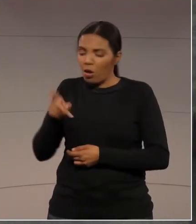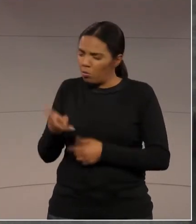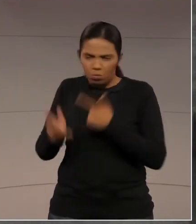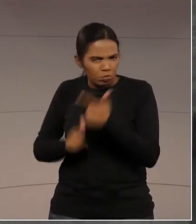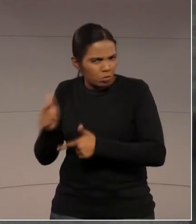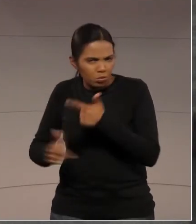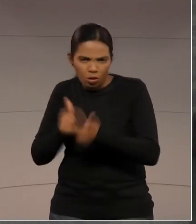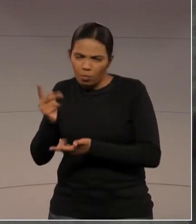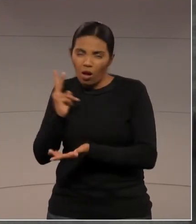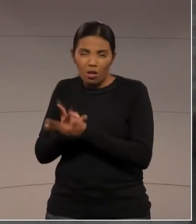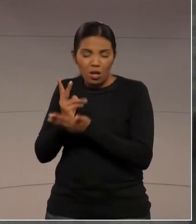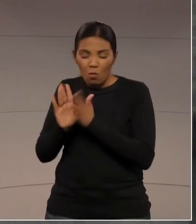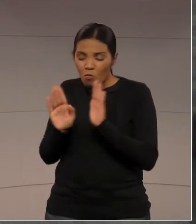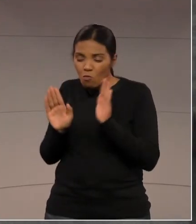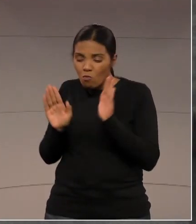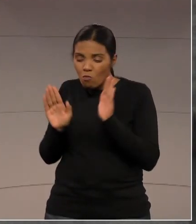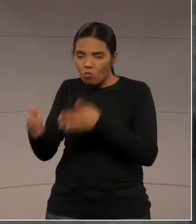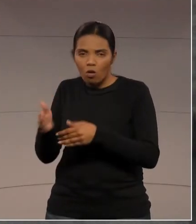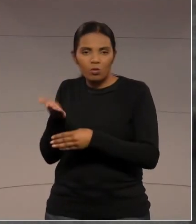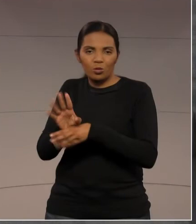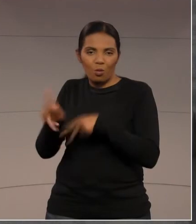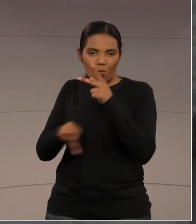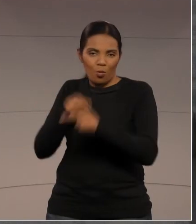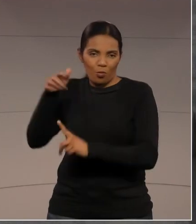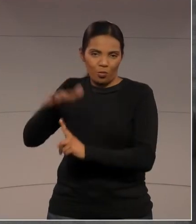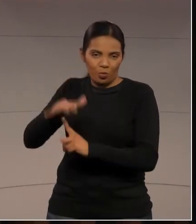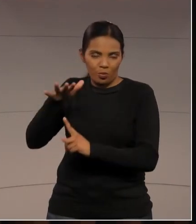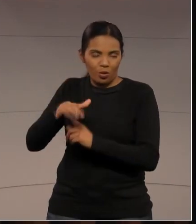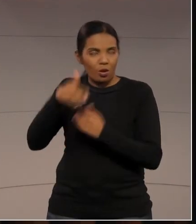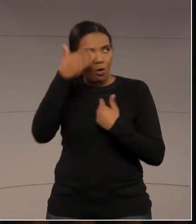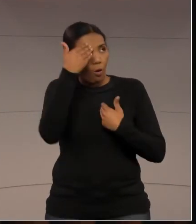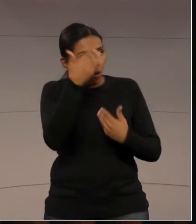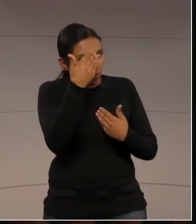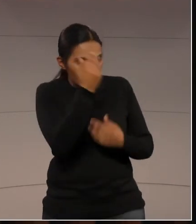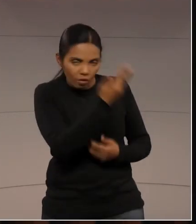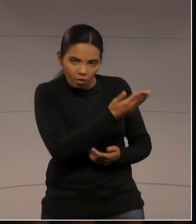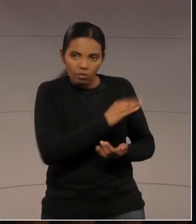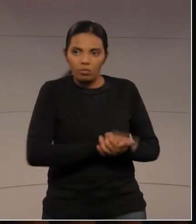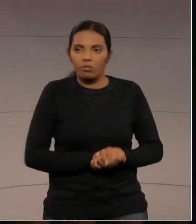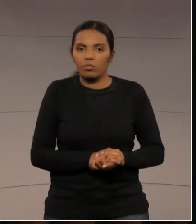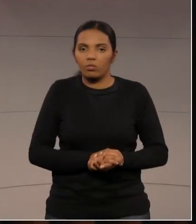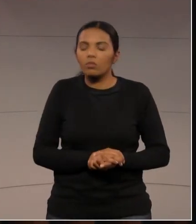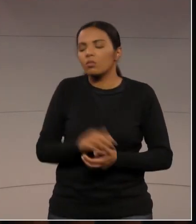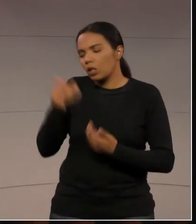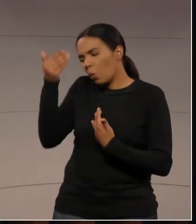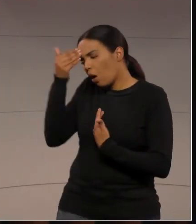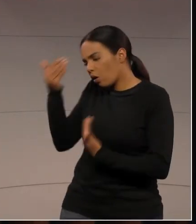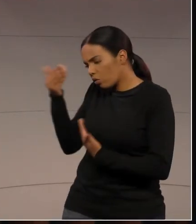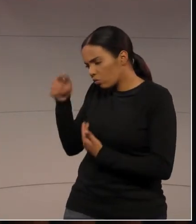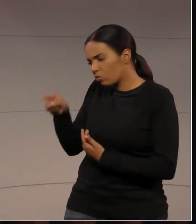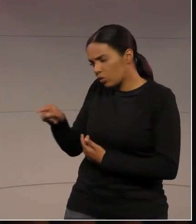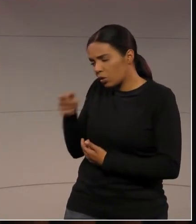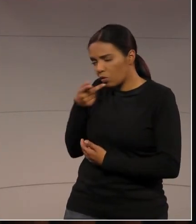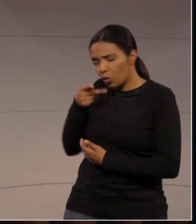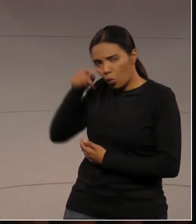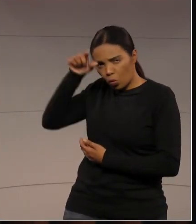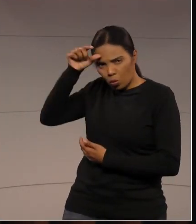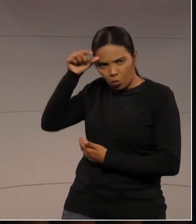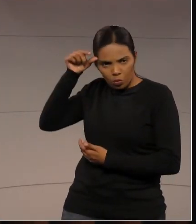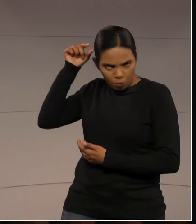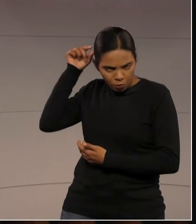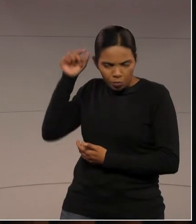o povo paranaense. Muito obrigado. Muito obrigado, deputado. Agradeço a intervenção, soldado Fruitt.